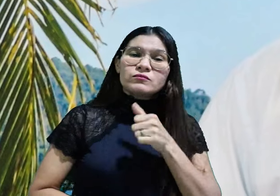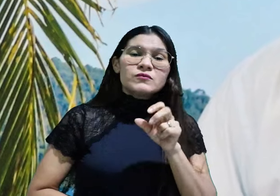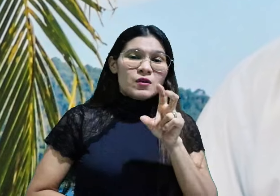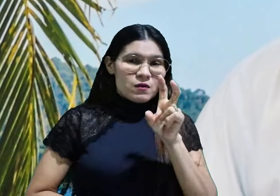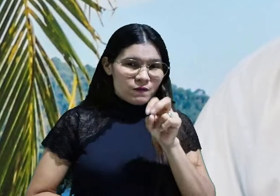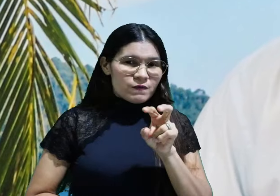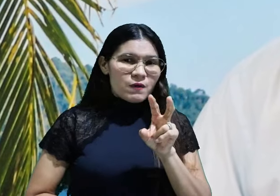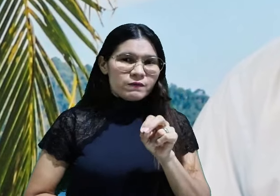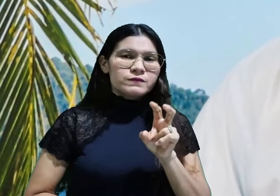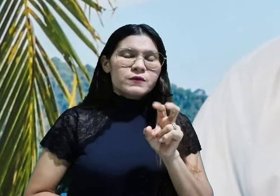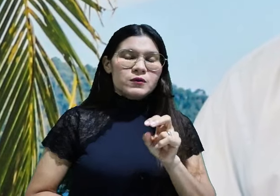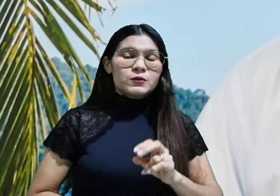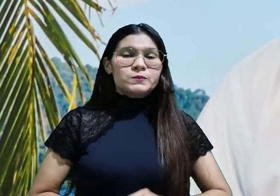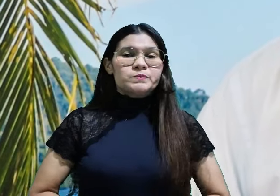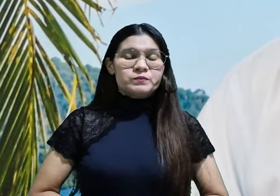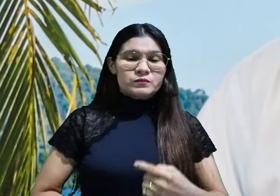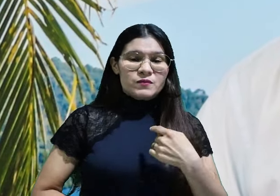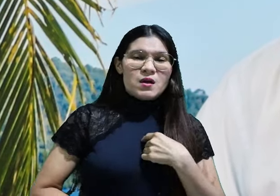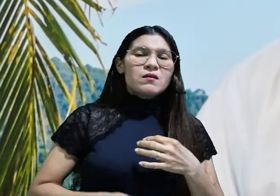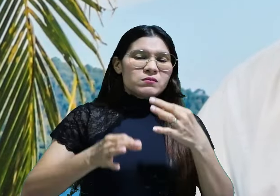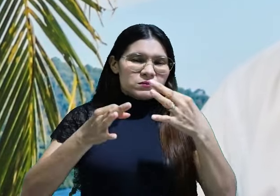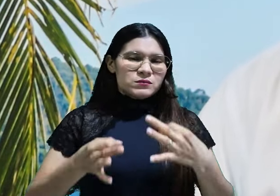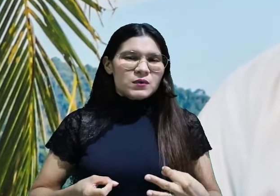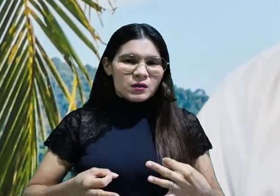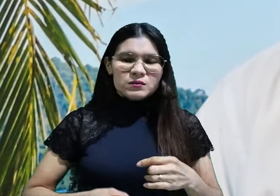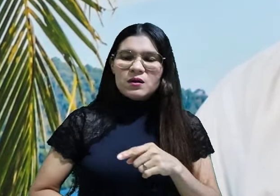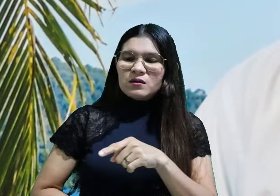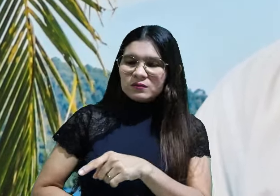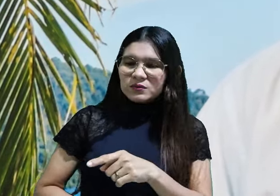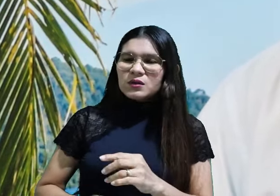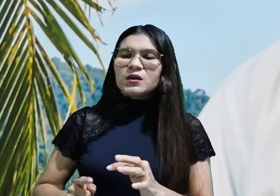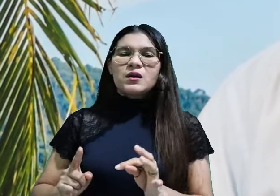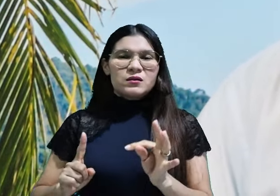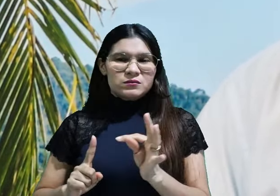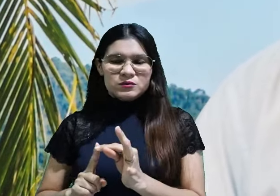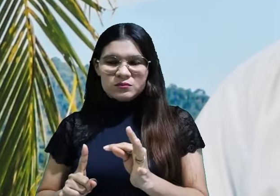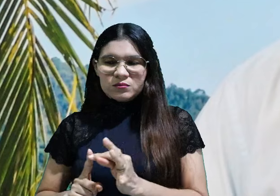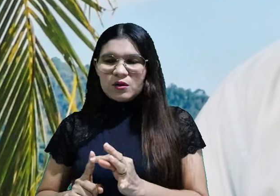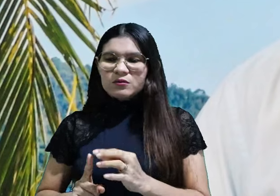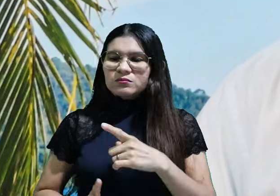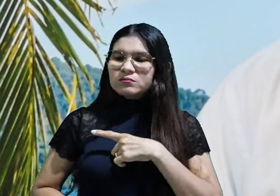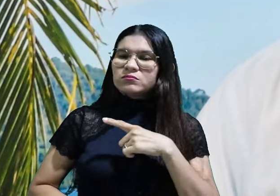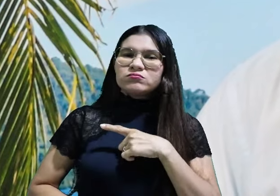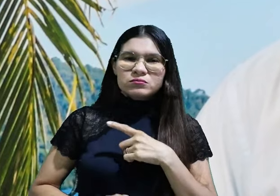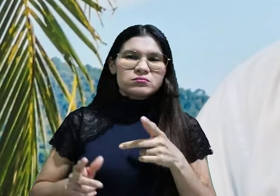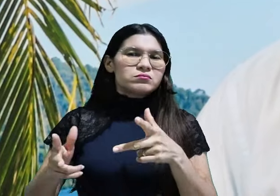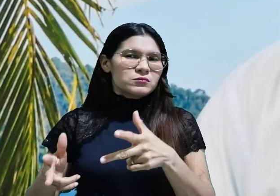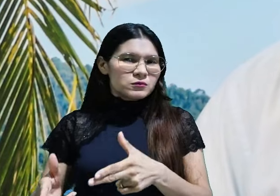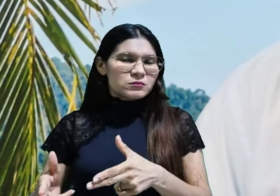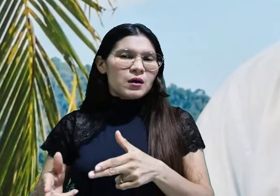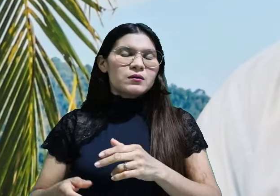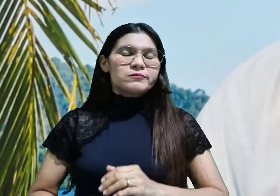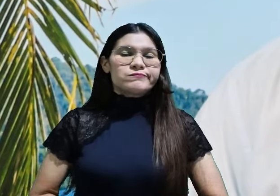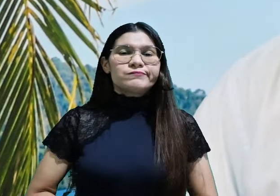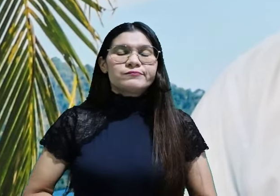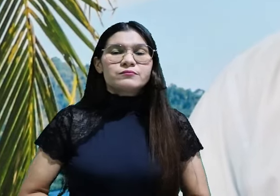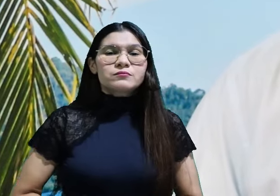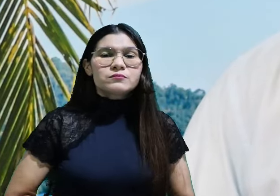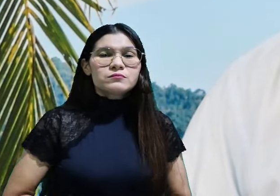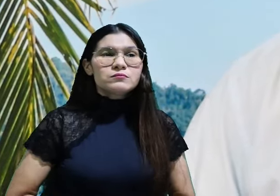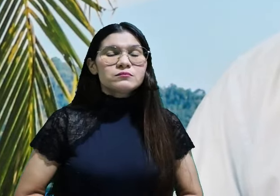e estou certo de que também habita em ti. Segundo a Timóteo, capítulo 1, verso 5.